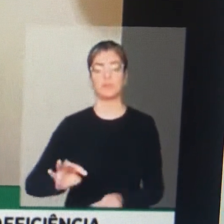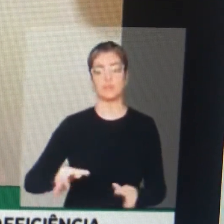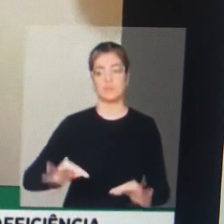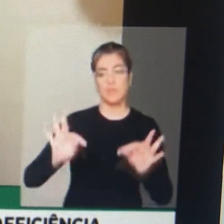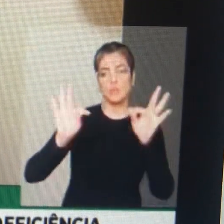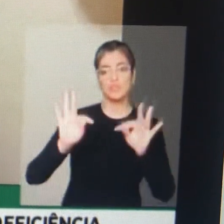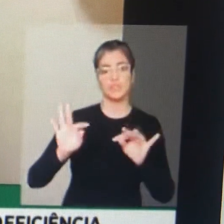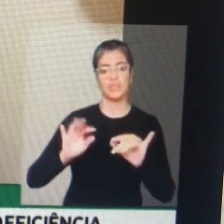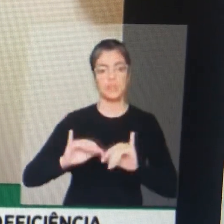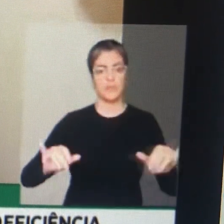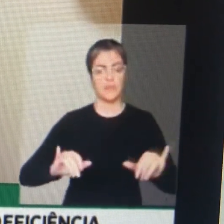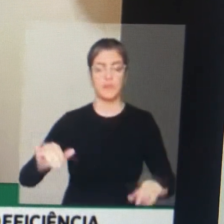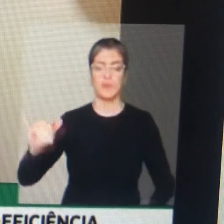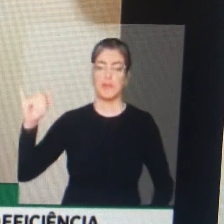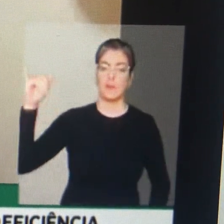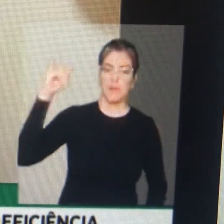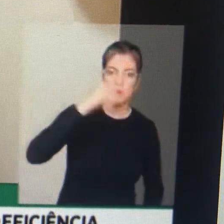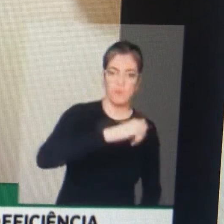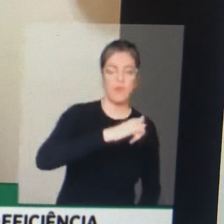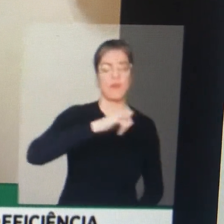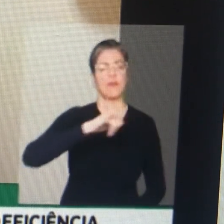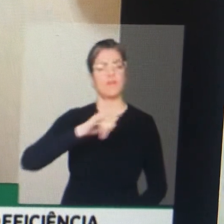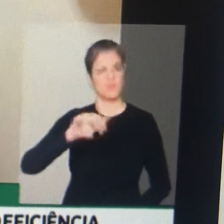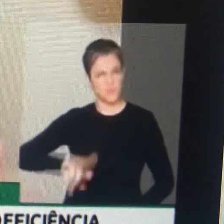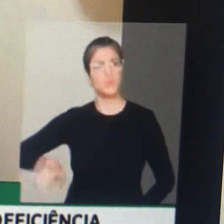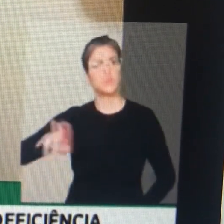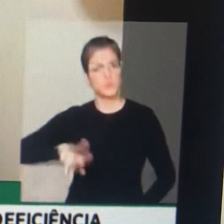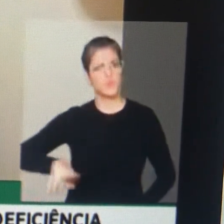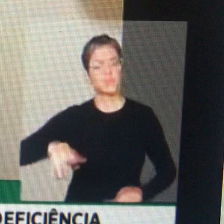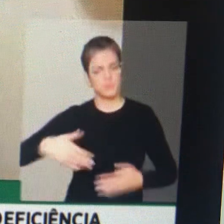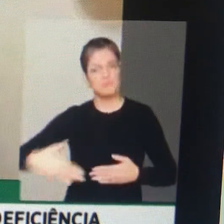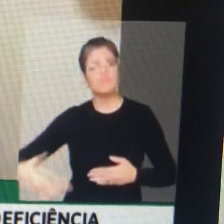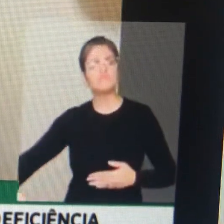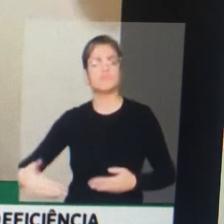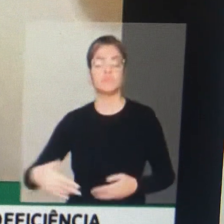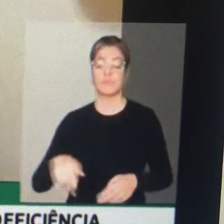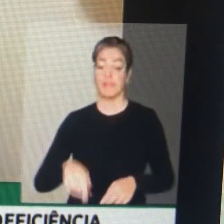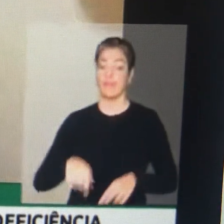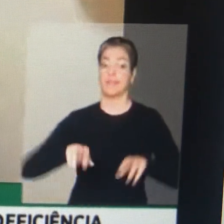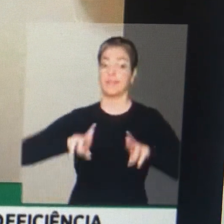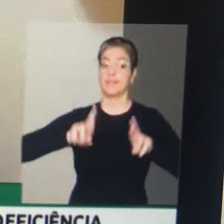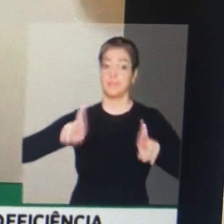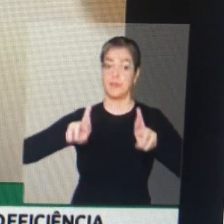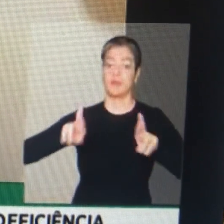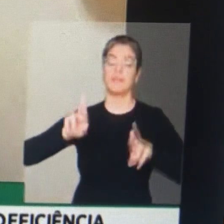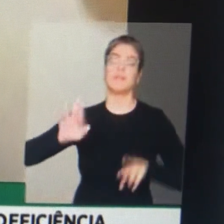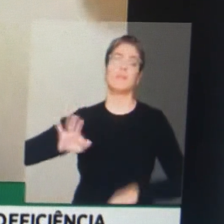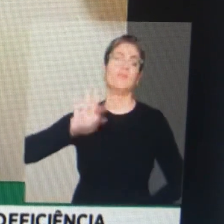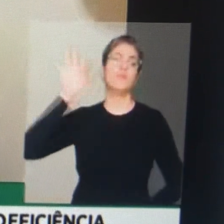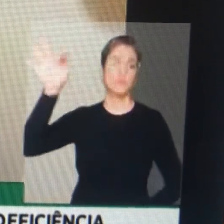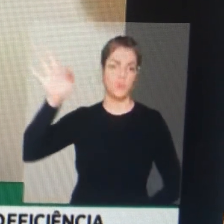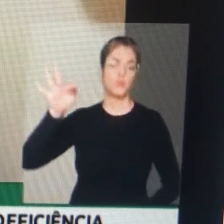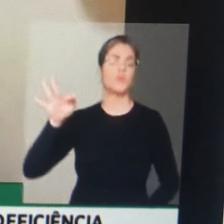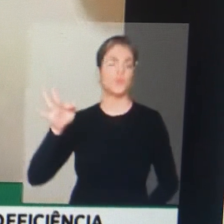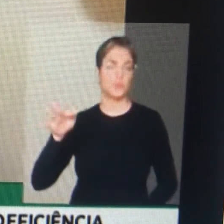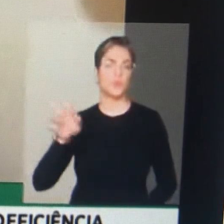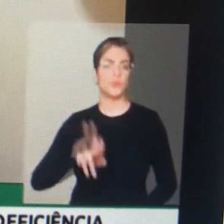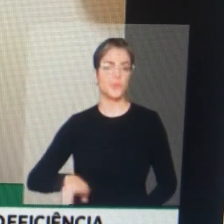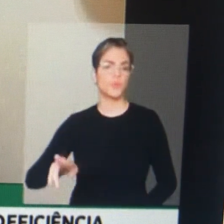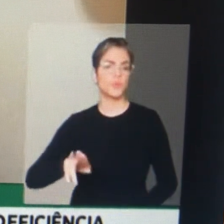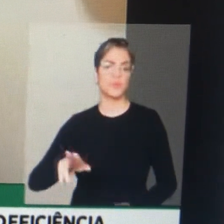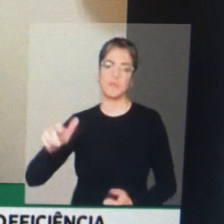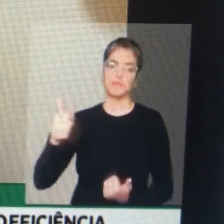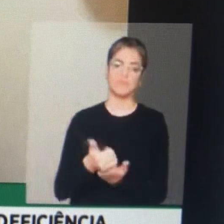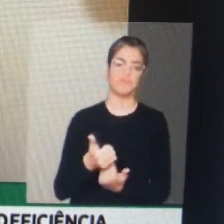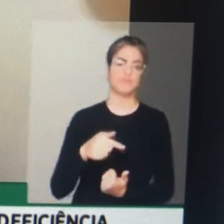aeronaves e por isso a esperança do Vale é muito grande de que o combustível do futuro ele